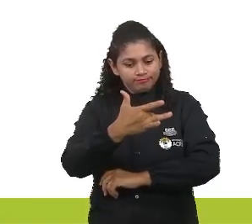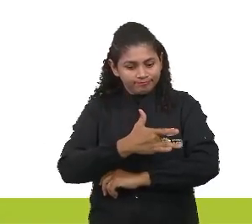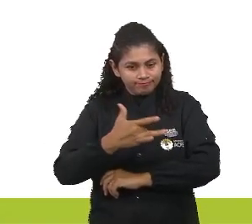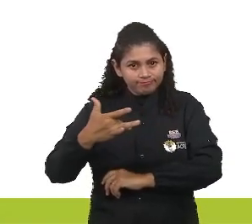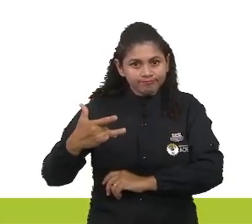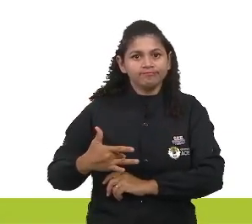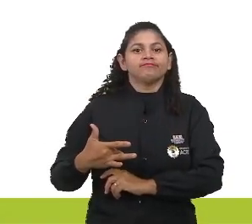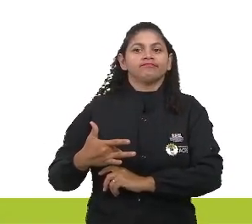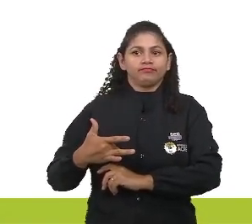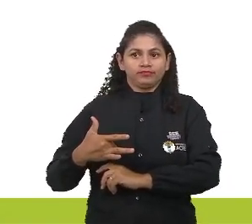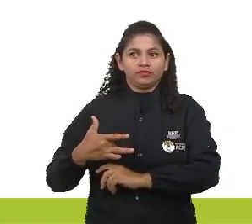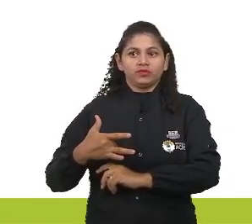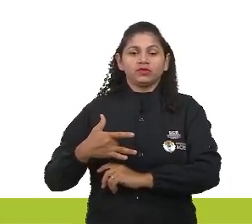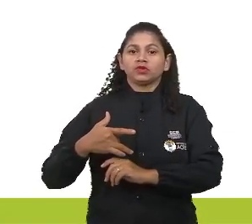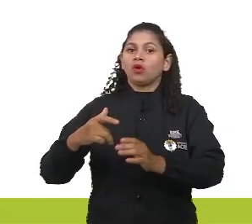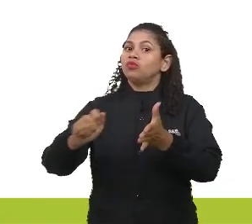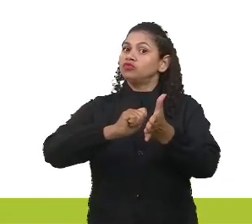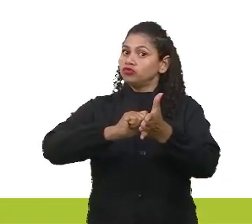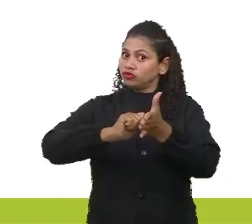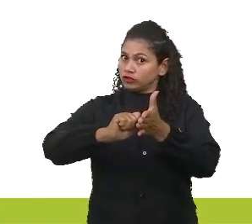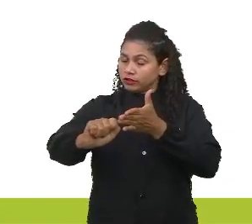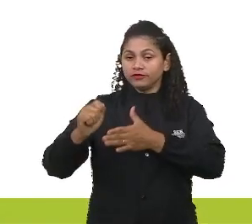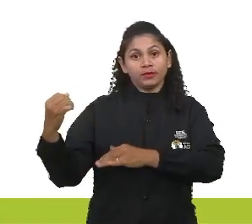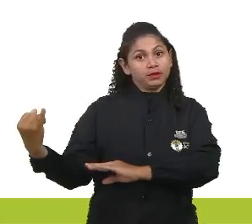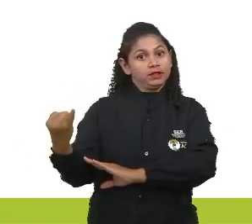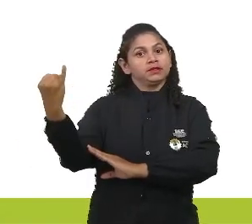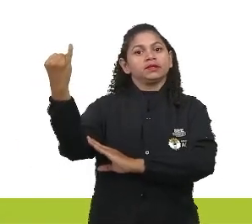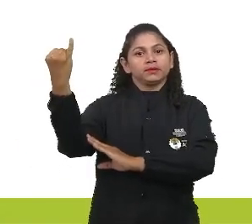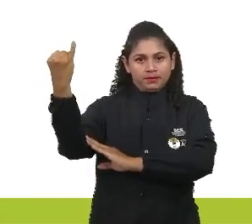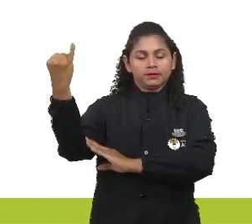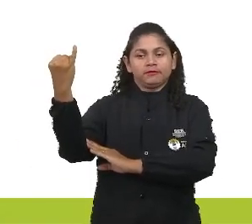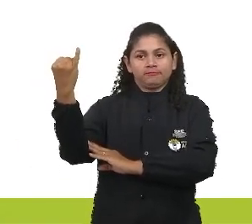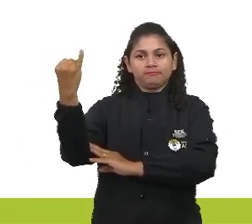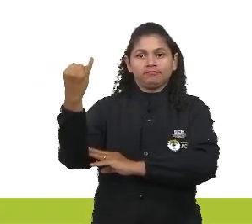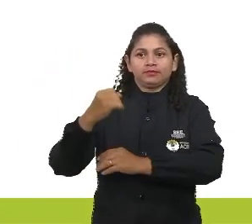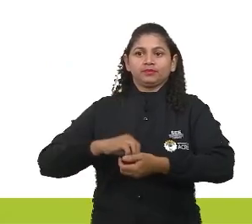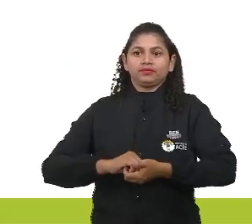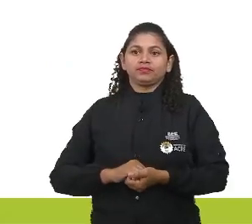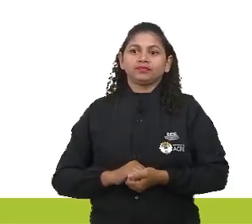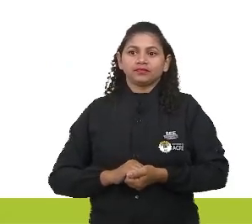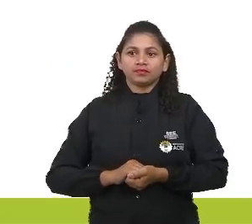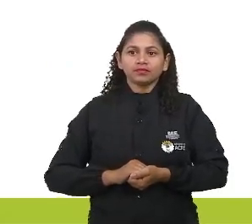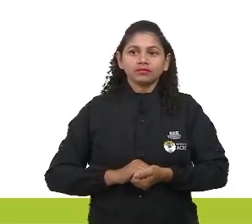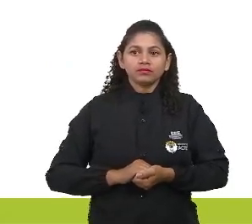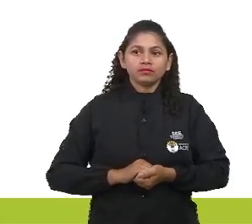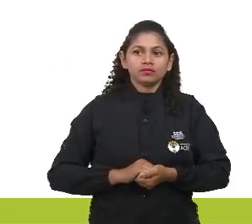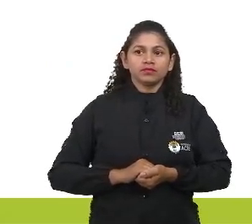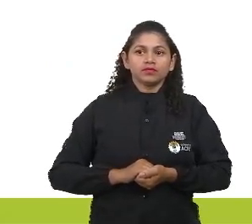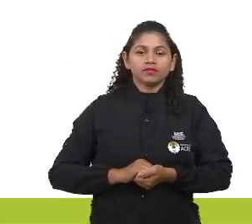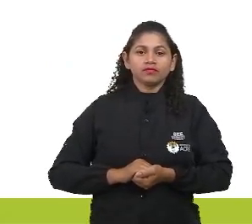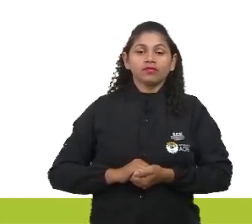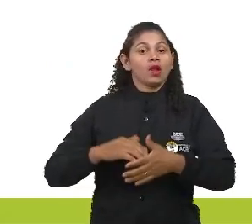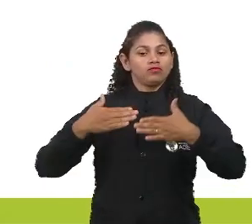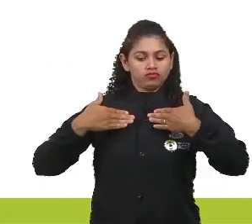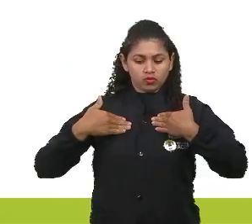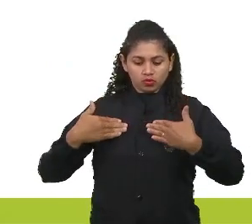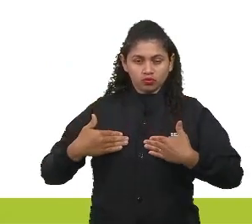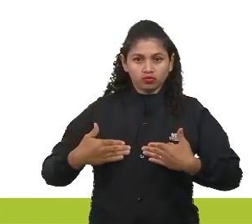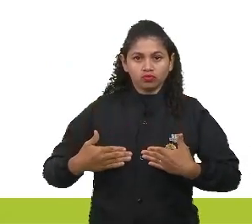grifar, pelo amor de Deus, que se você não grifar, vamos lá, Completo bem-estar físico,